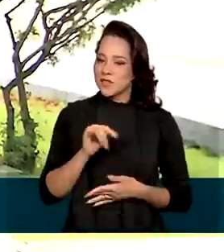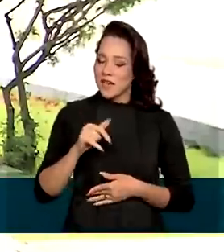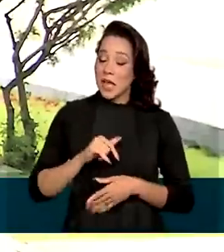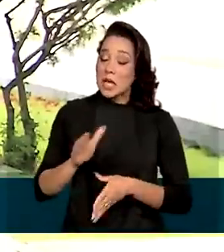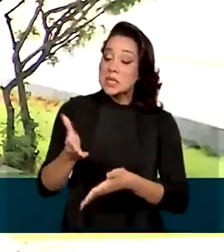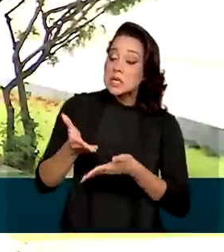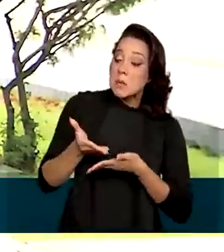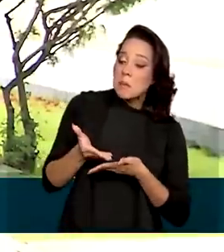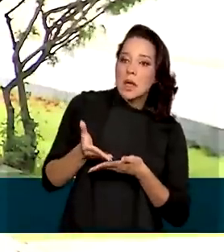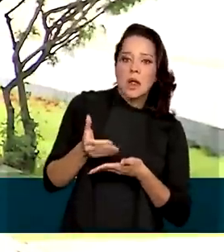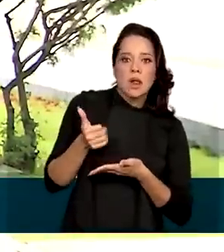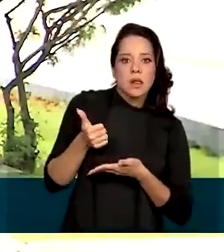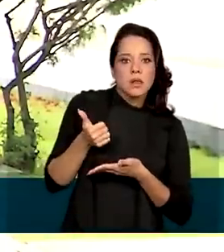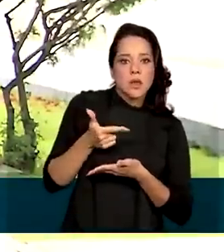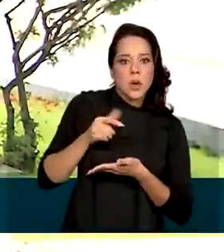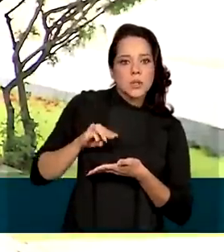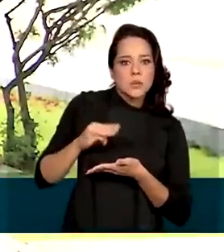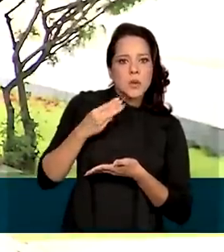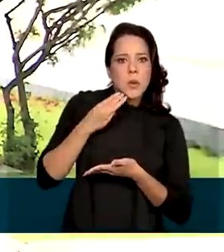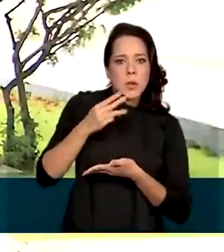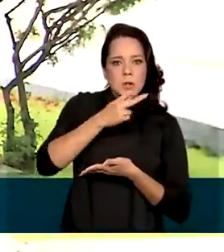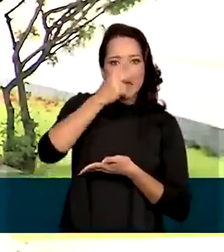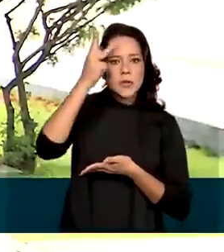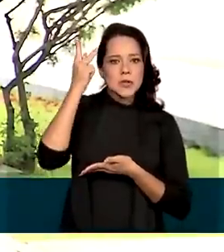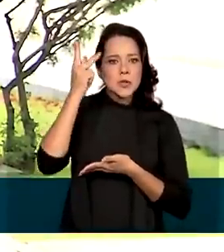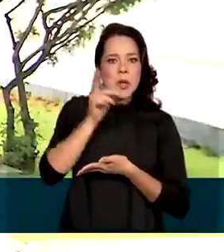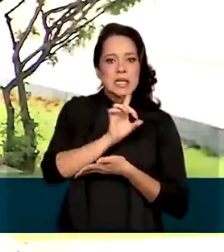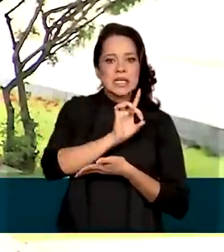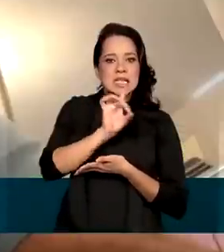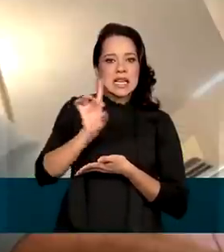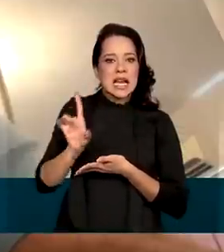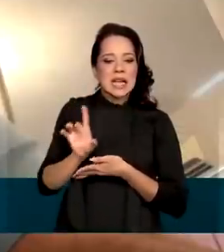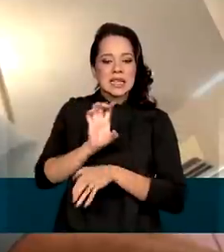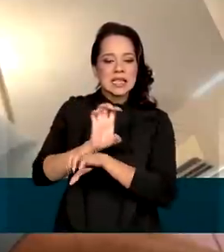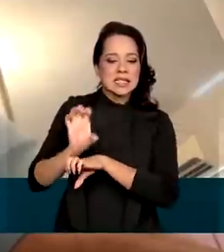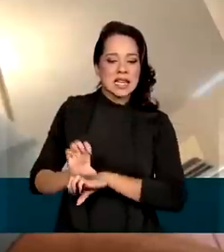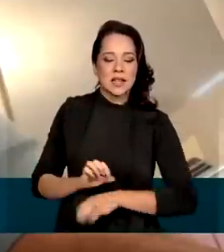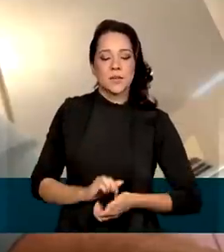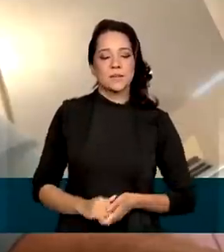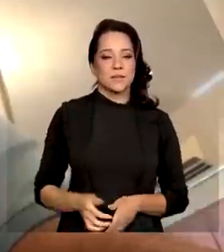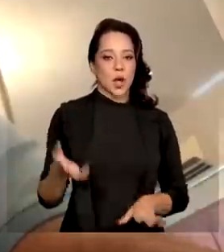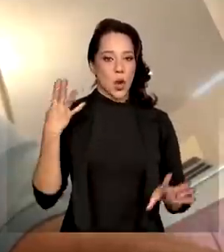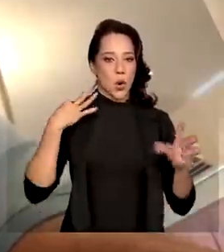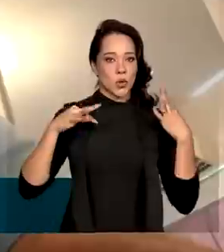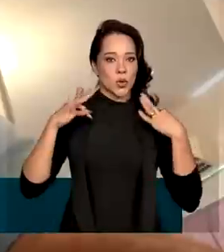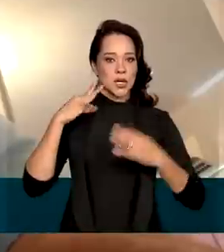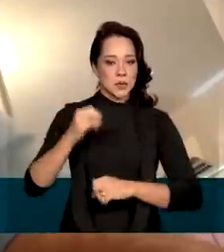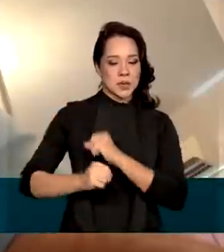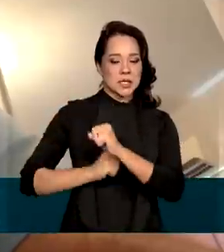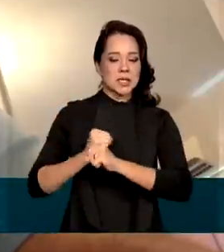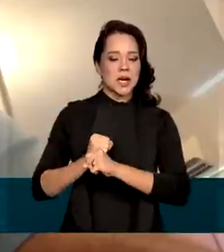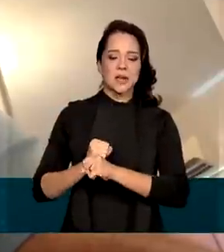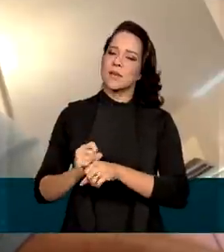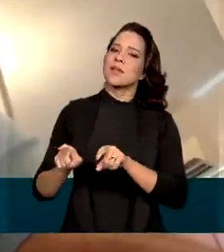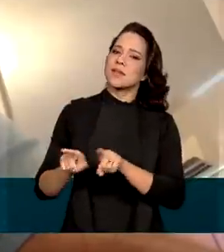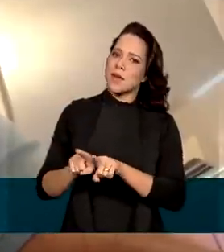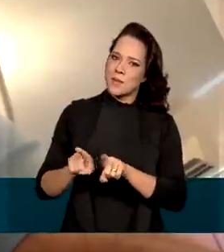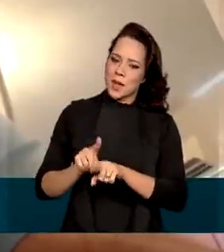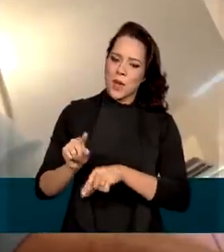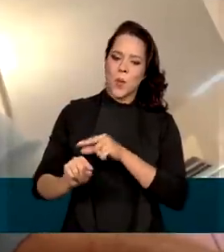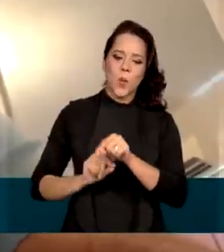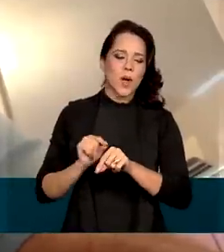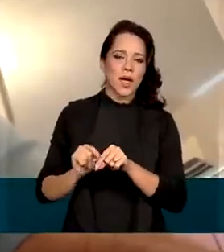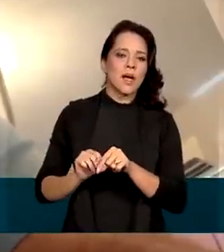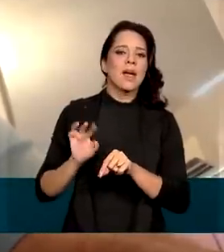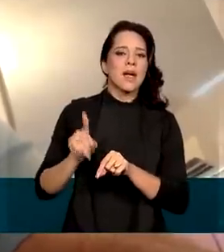receber cerca de 2 milhões de visitantes cada um. O turismo este ano está vindo também de